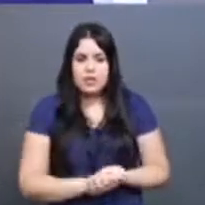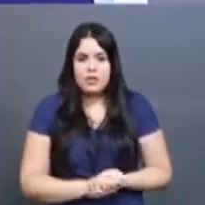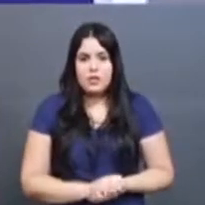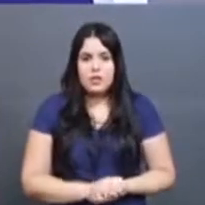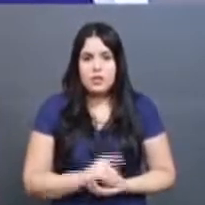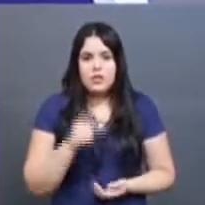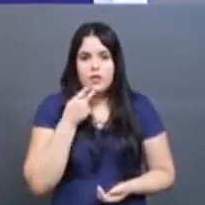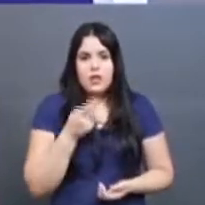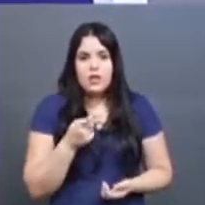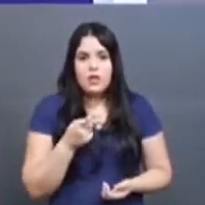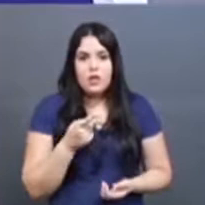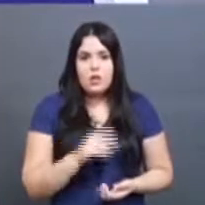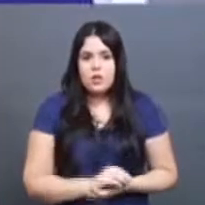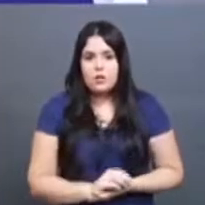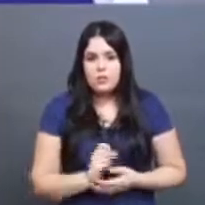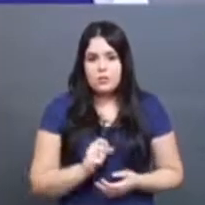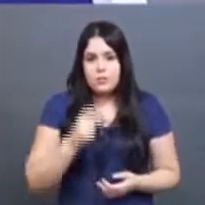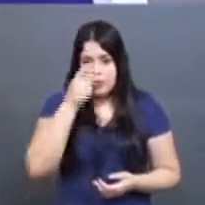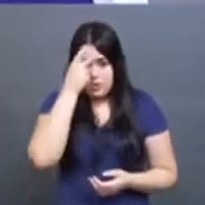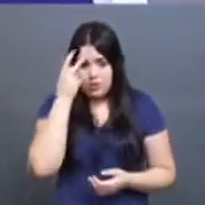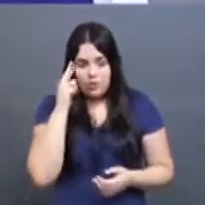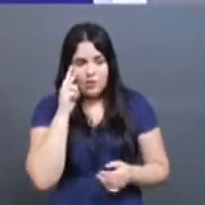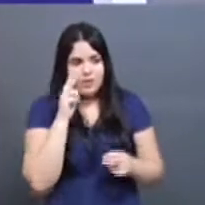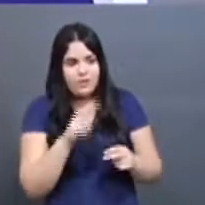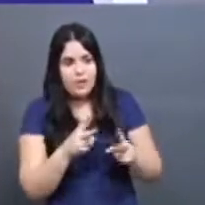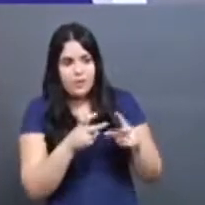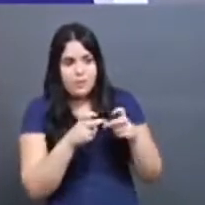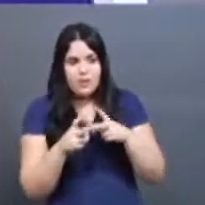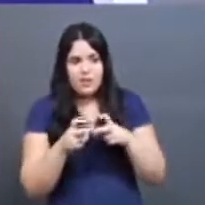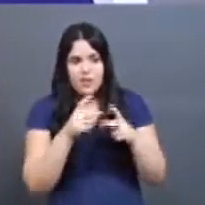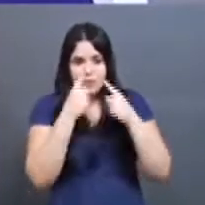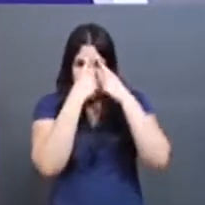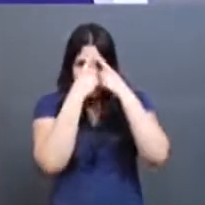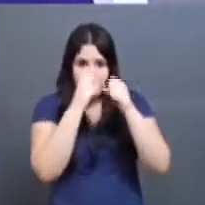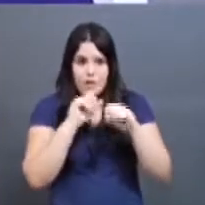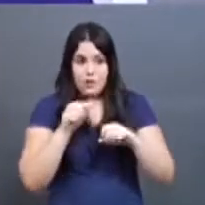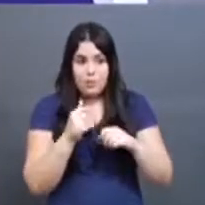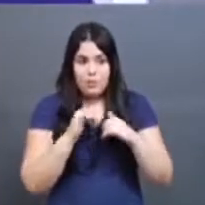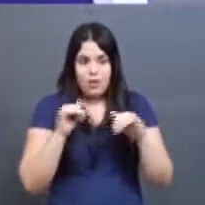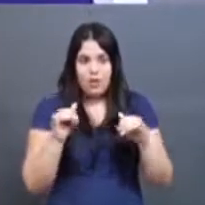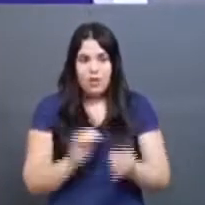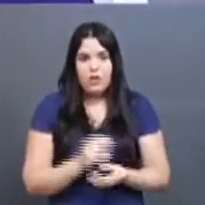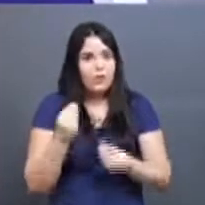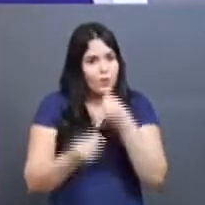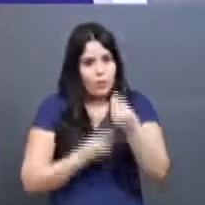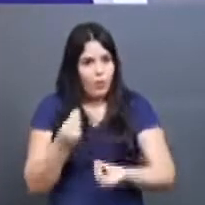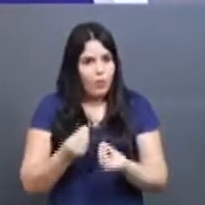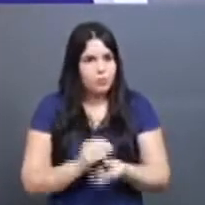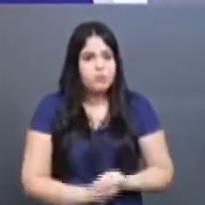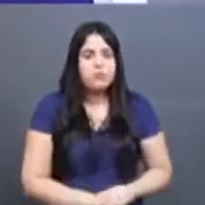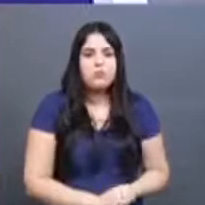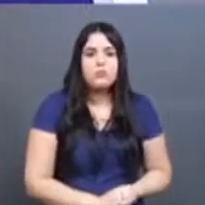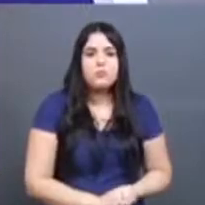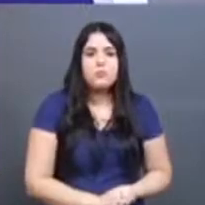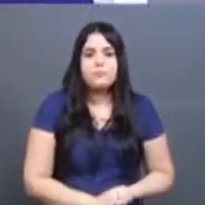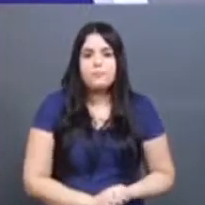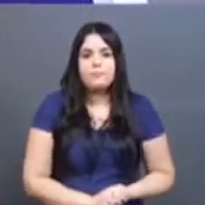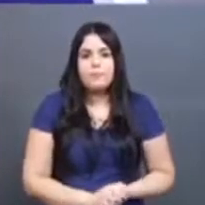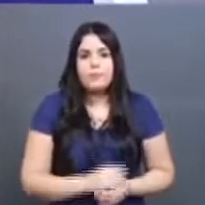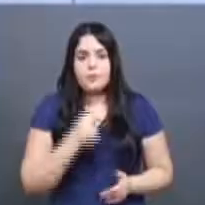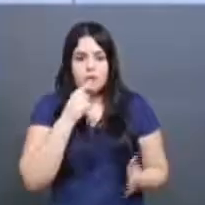você também, dos espectadores. Então, qual seria um jeito legal de trabalhar para que isso chegue, seja